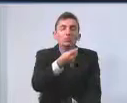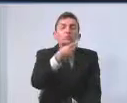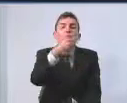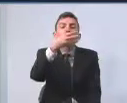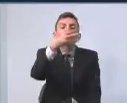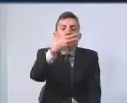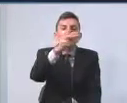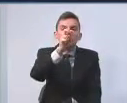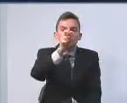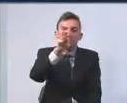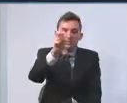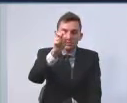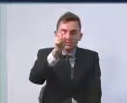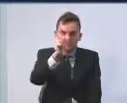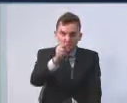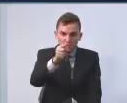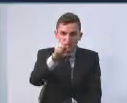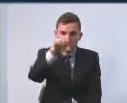e 900 reais.